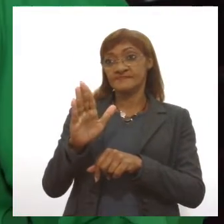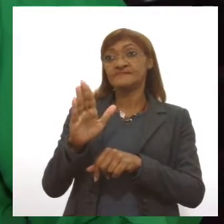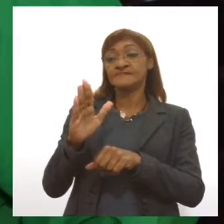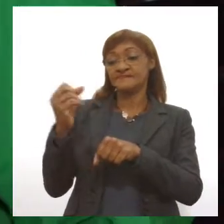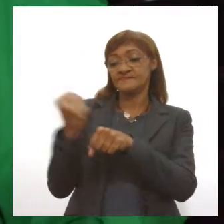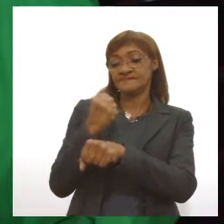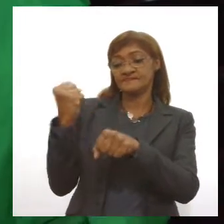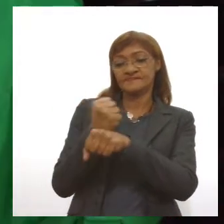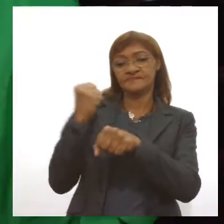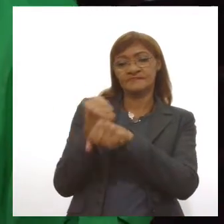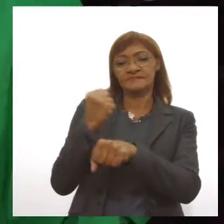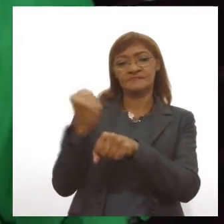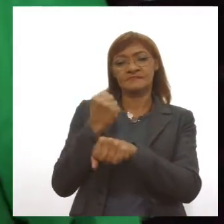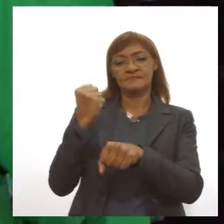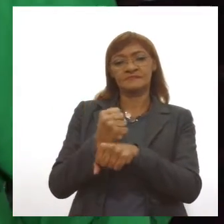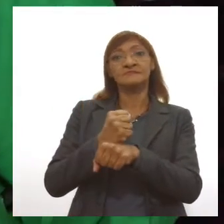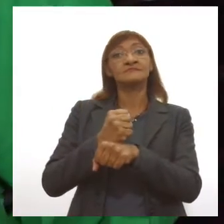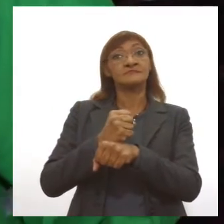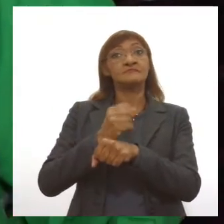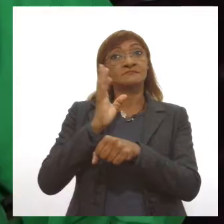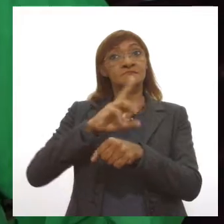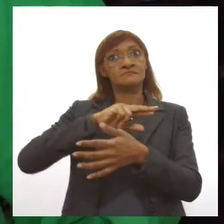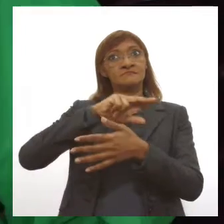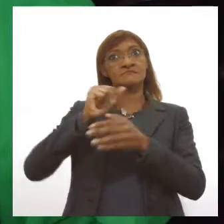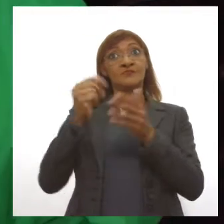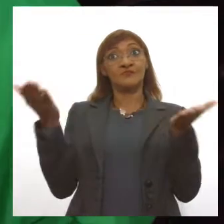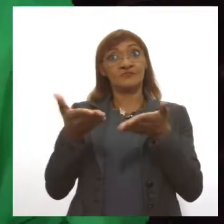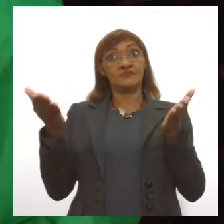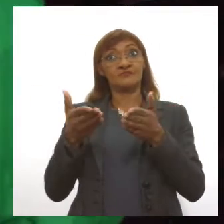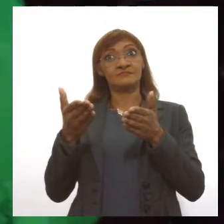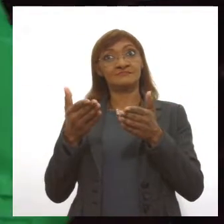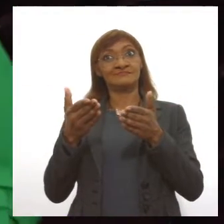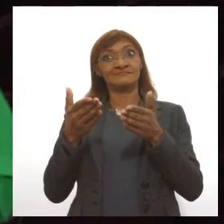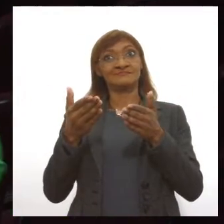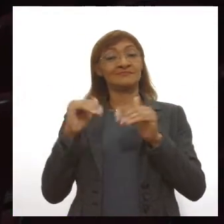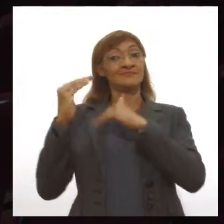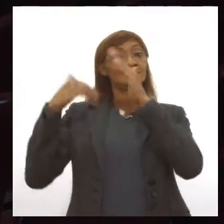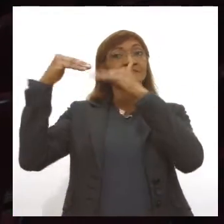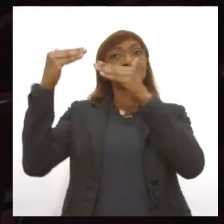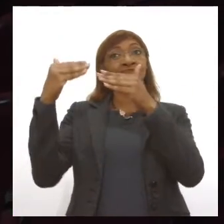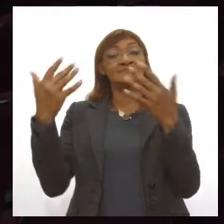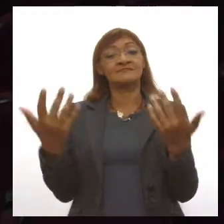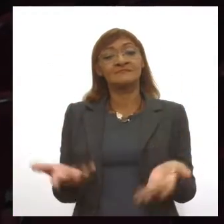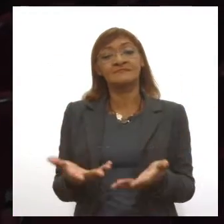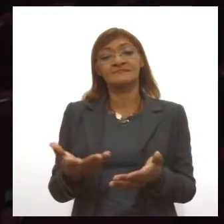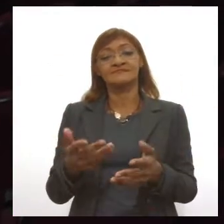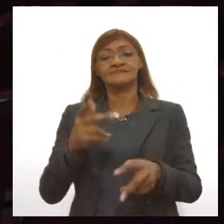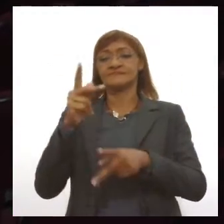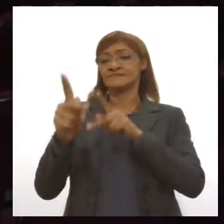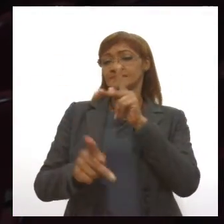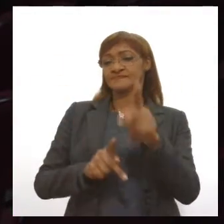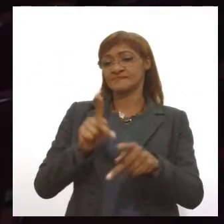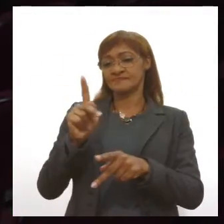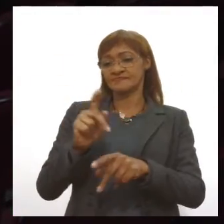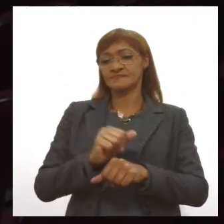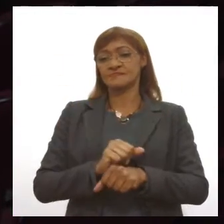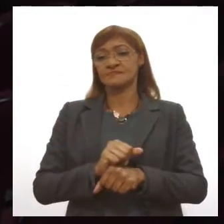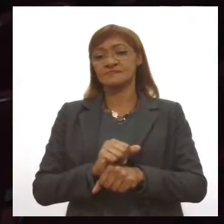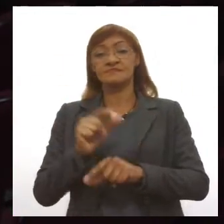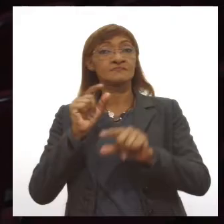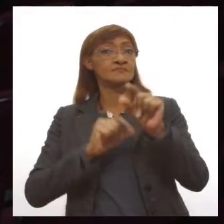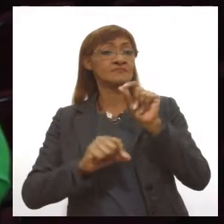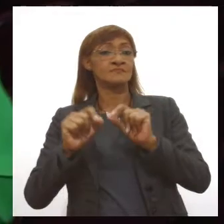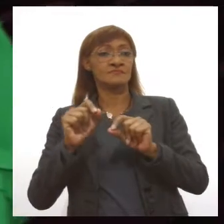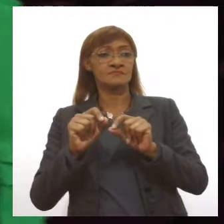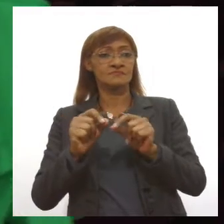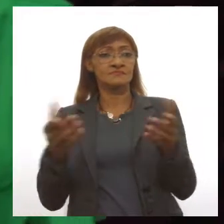pandemia, cresceu bastante. E as pessoas estão nos procurando muito, porque você sabe que a dificuldade do